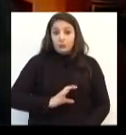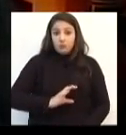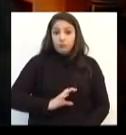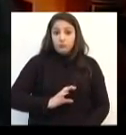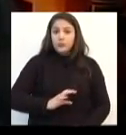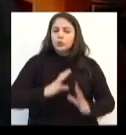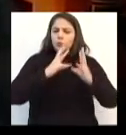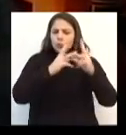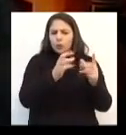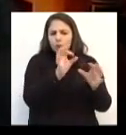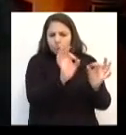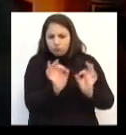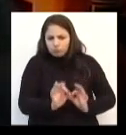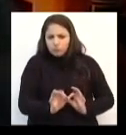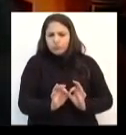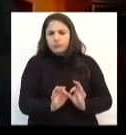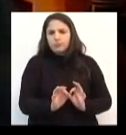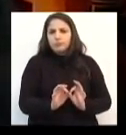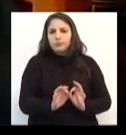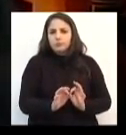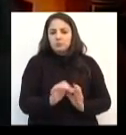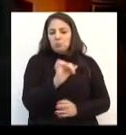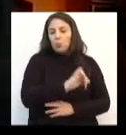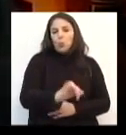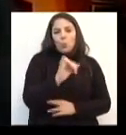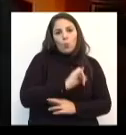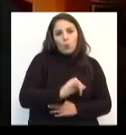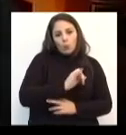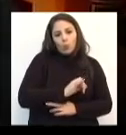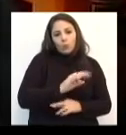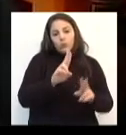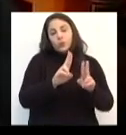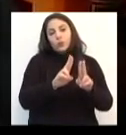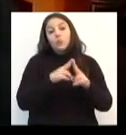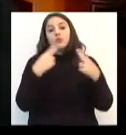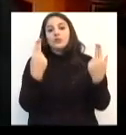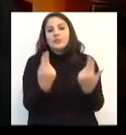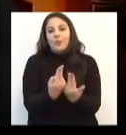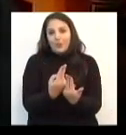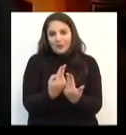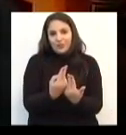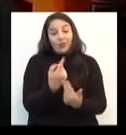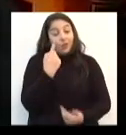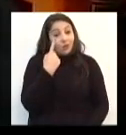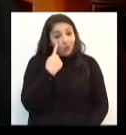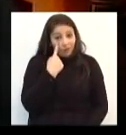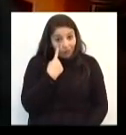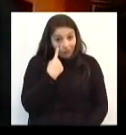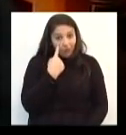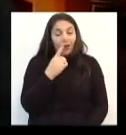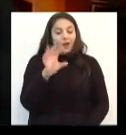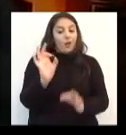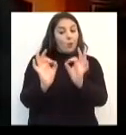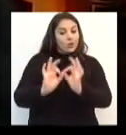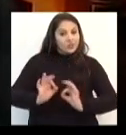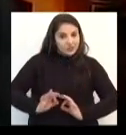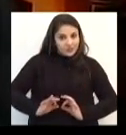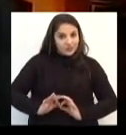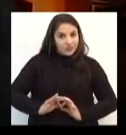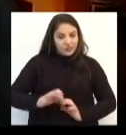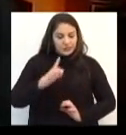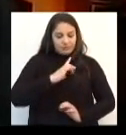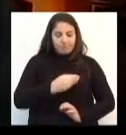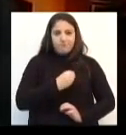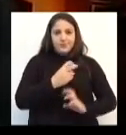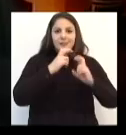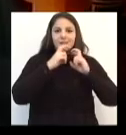todas as organizações, indistinta e universalmente. Ora, as organizações e o